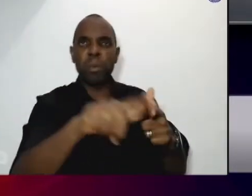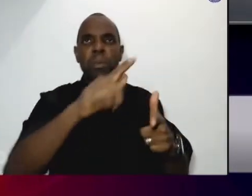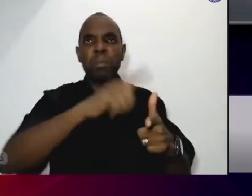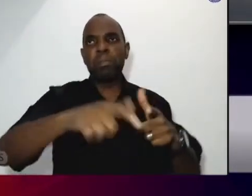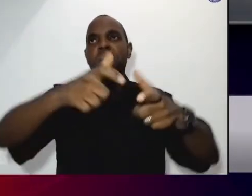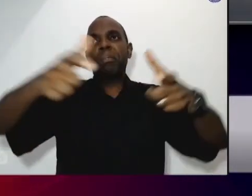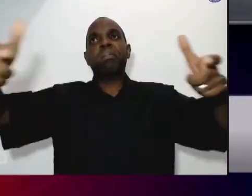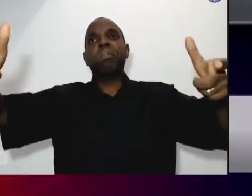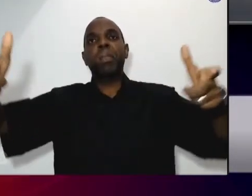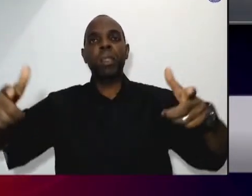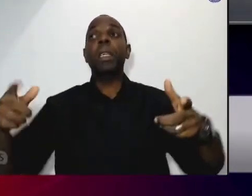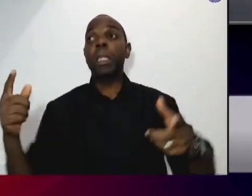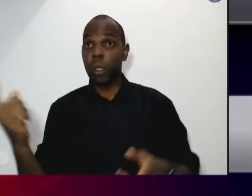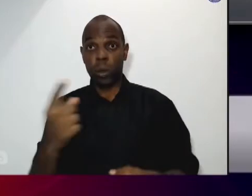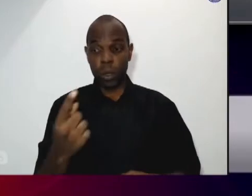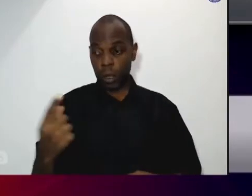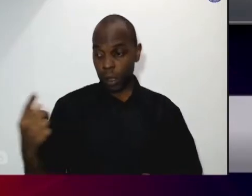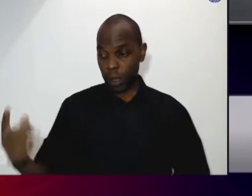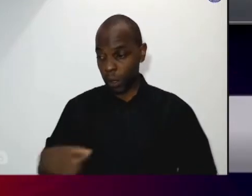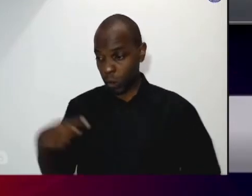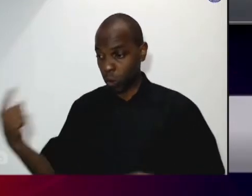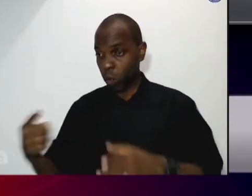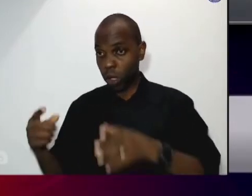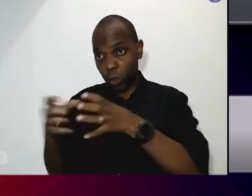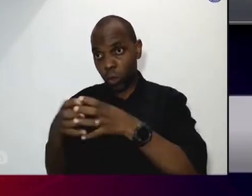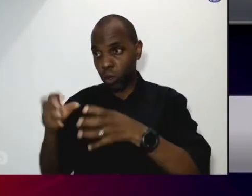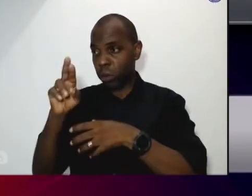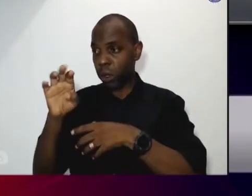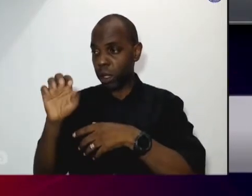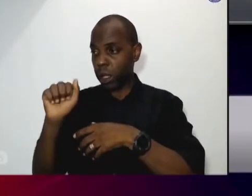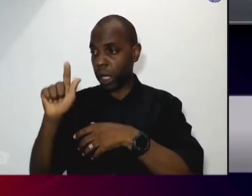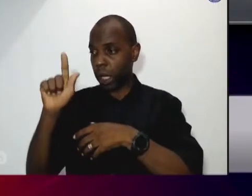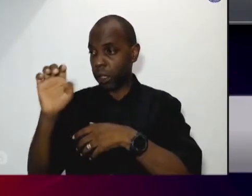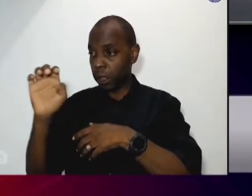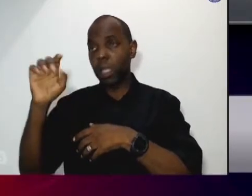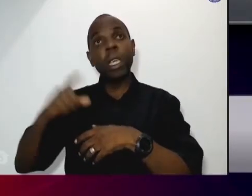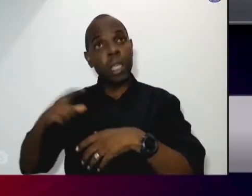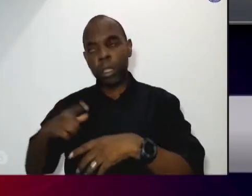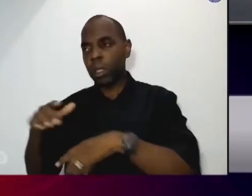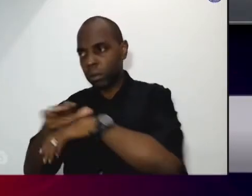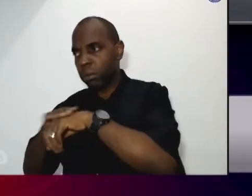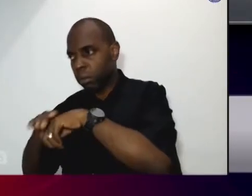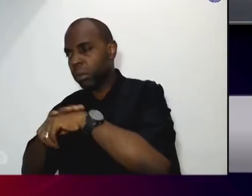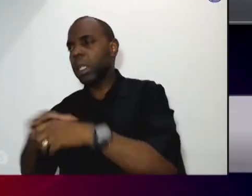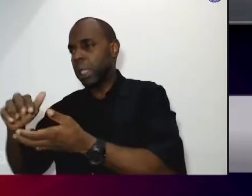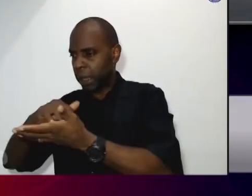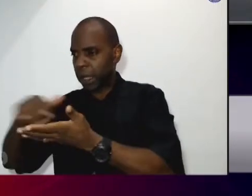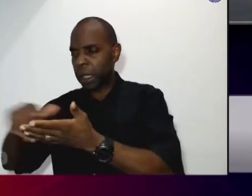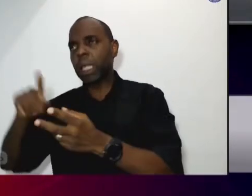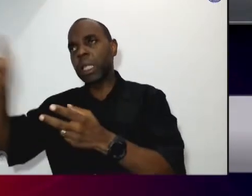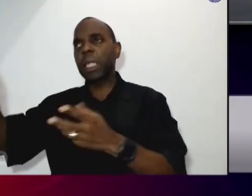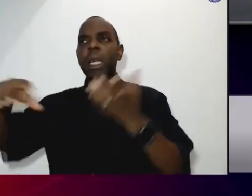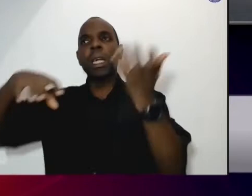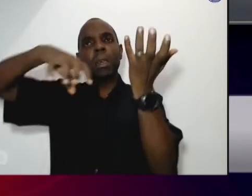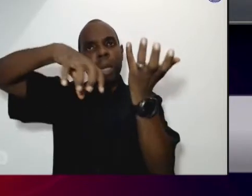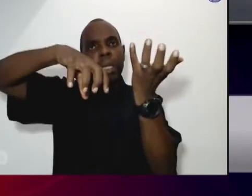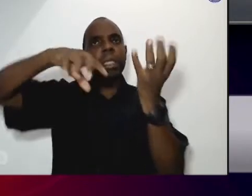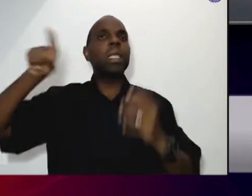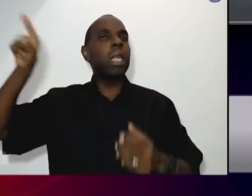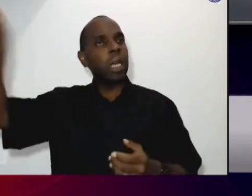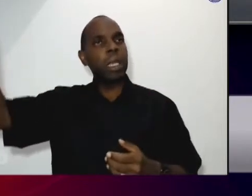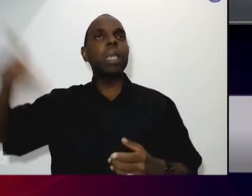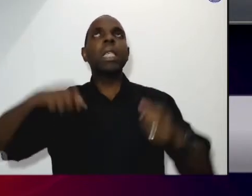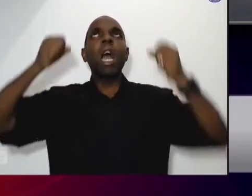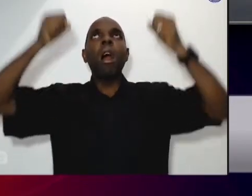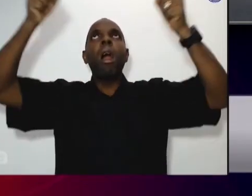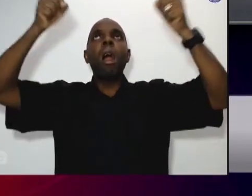políticas públicas tanto nas secretarias tanto quanto em Brasília em manifestações para gritando